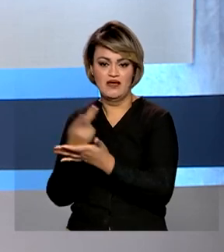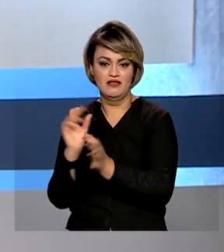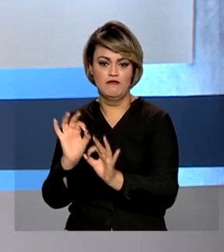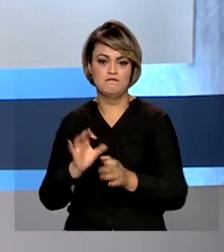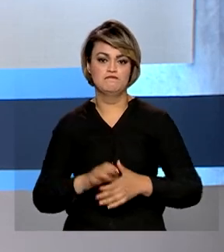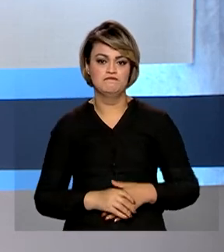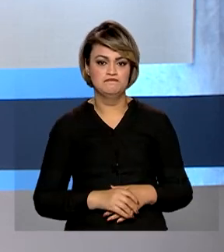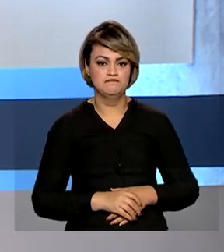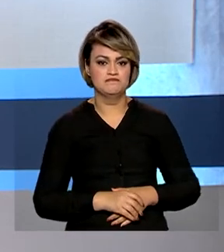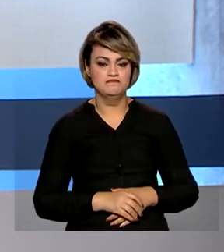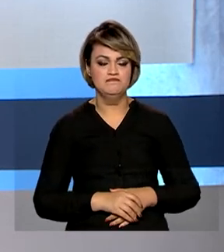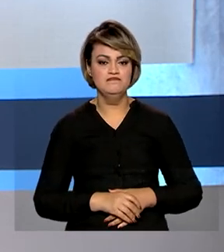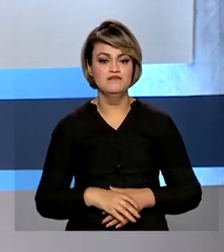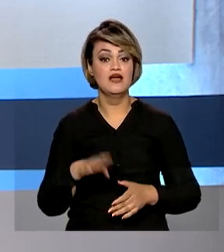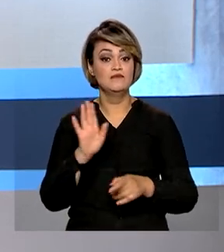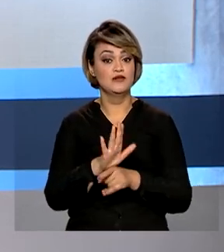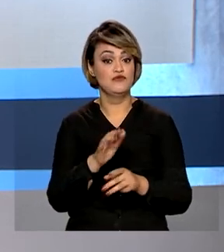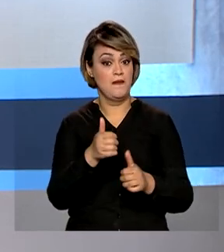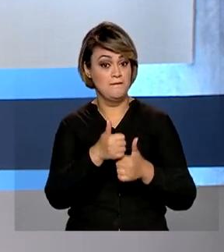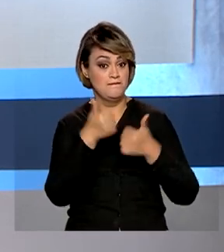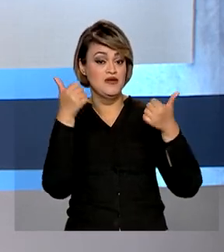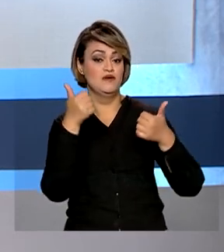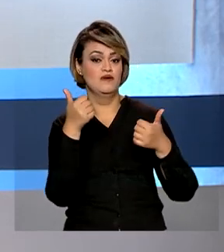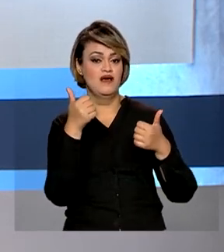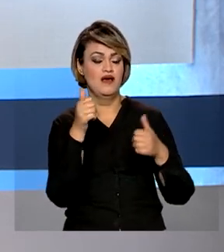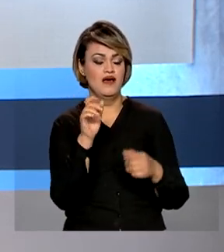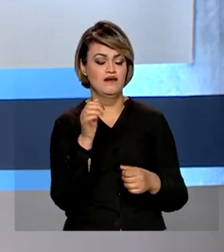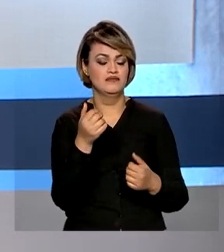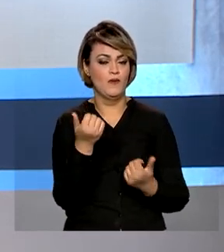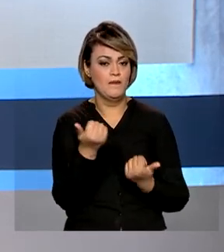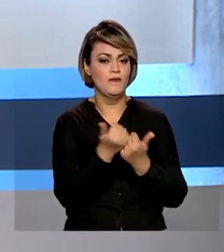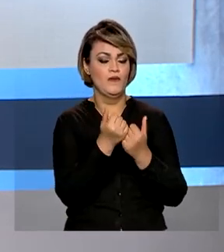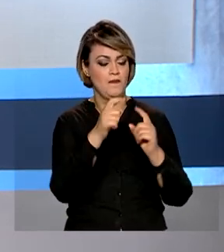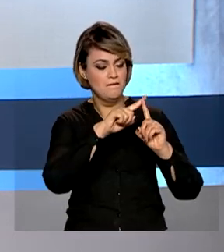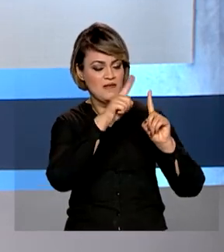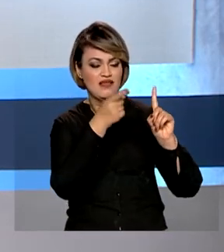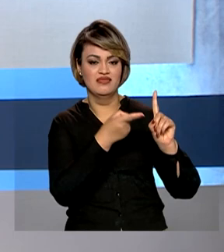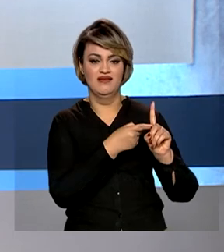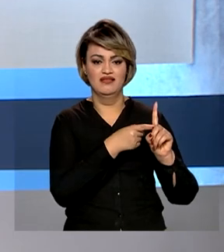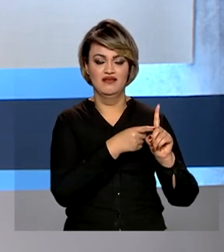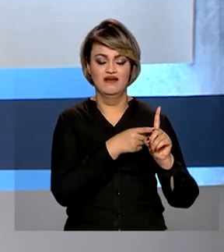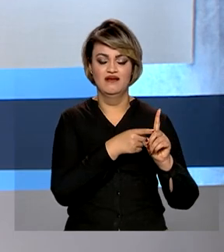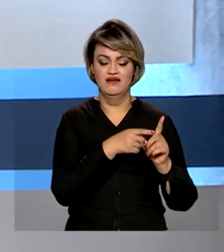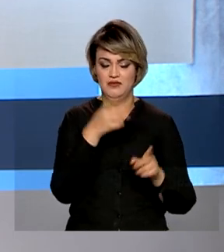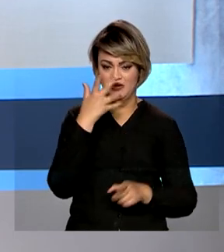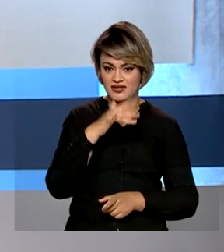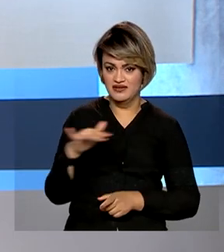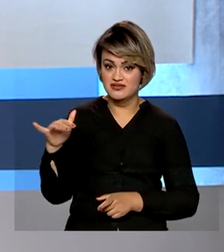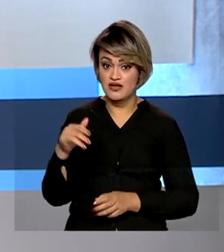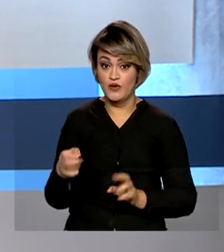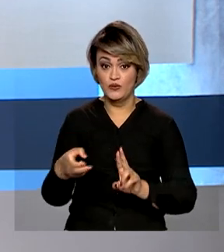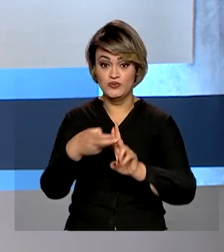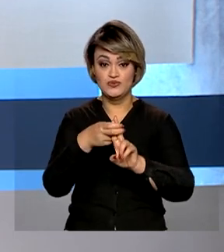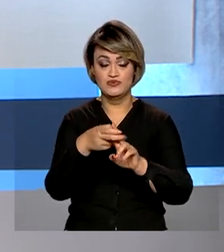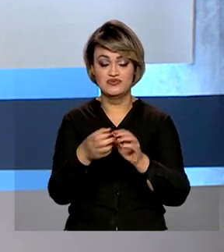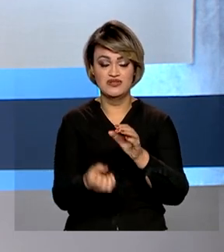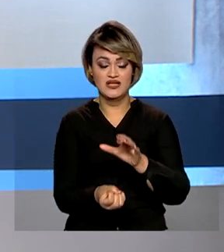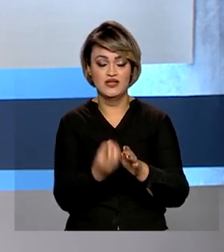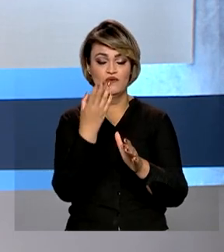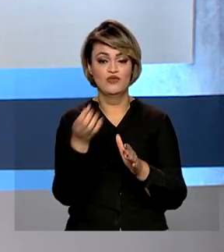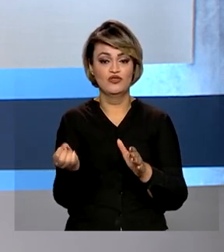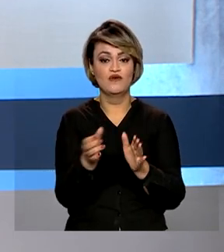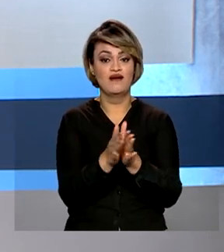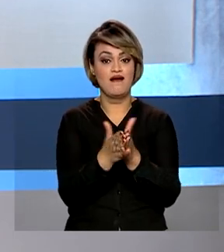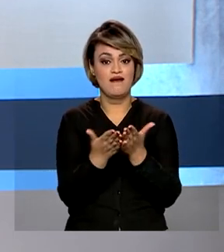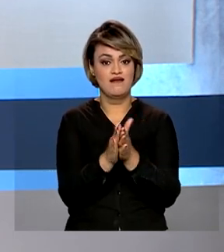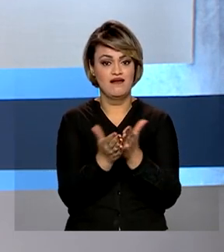Para melhorar e modernizar a assistência materna e infantil no Sistema Único de Saúde, foi lançada a nova edição